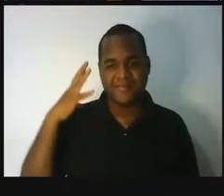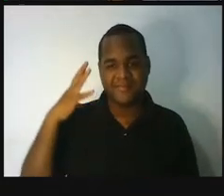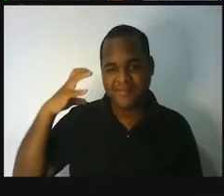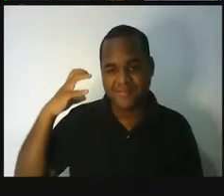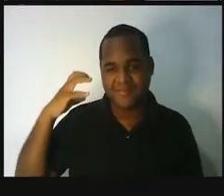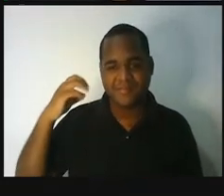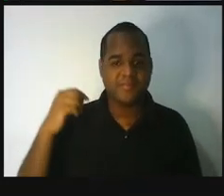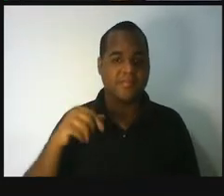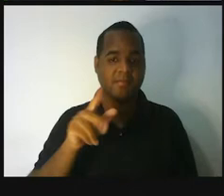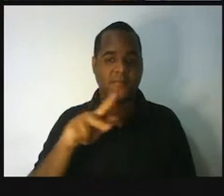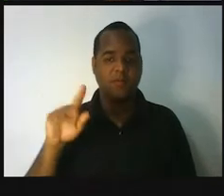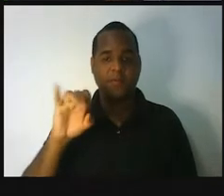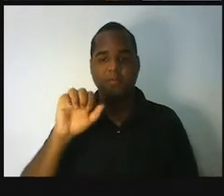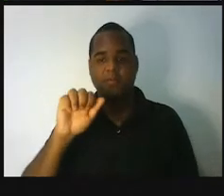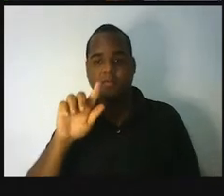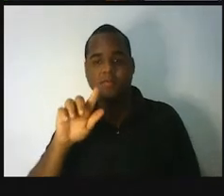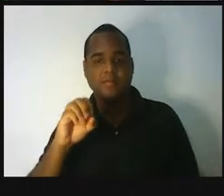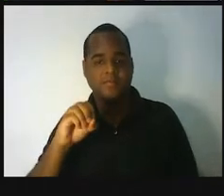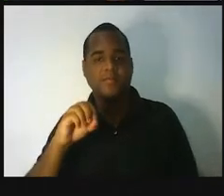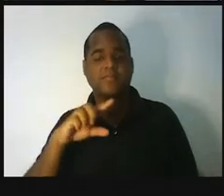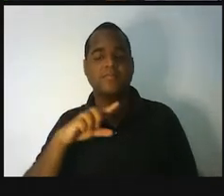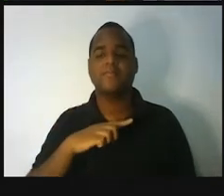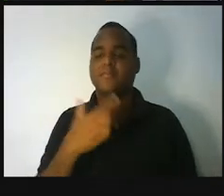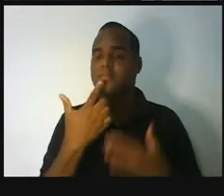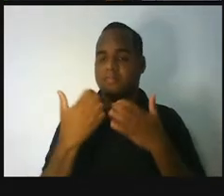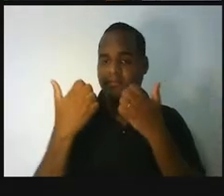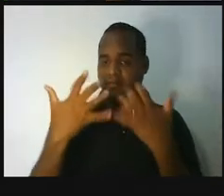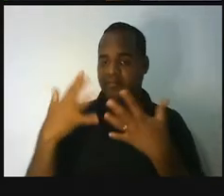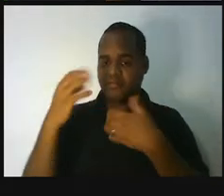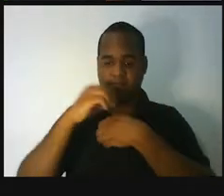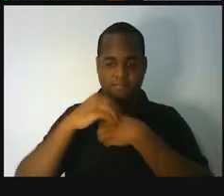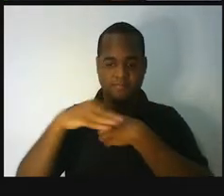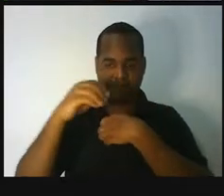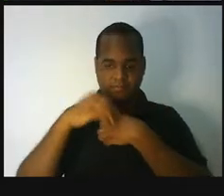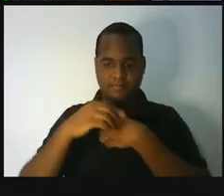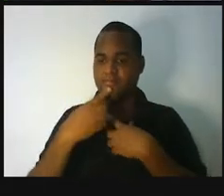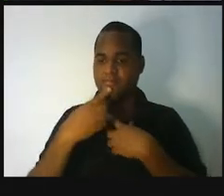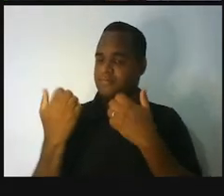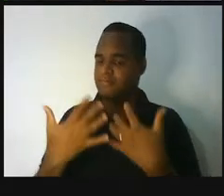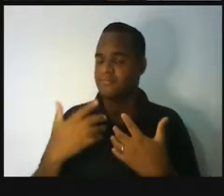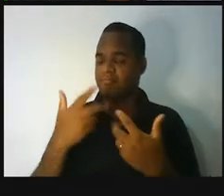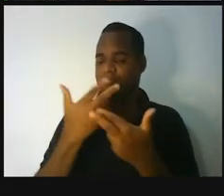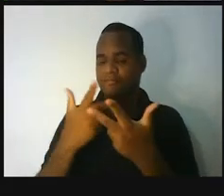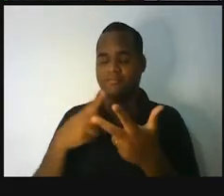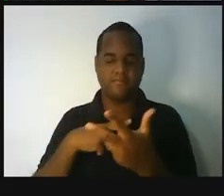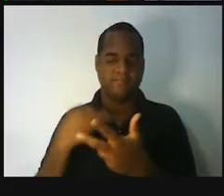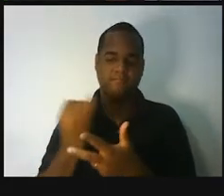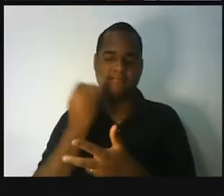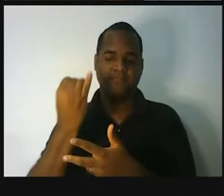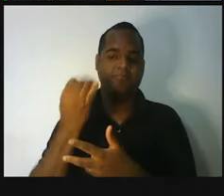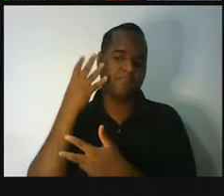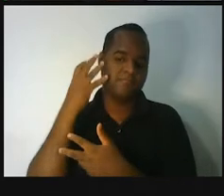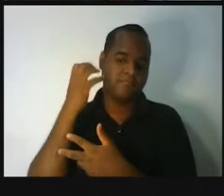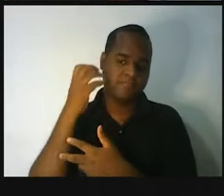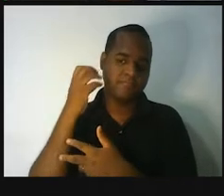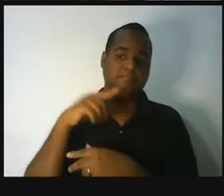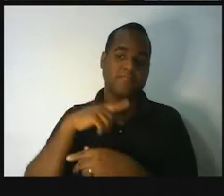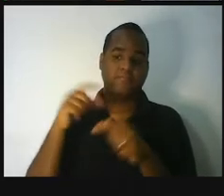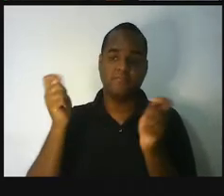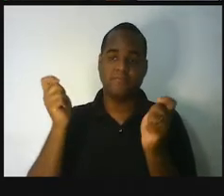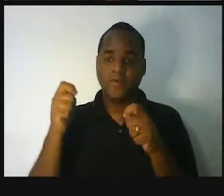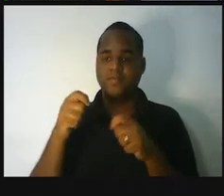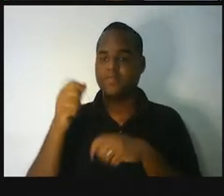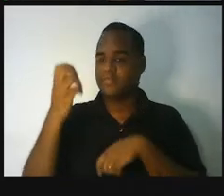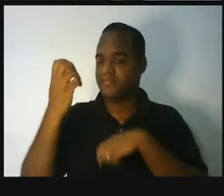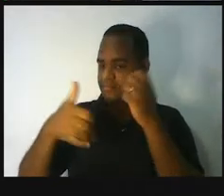podcast do professor Iago Ramos, eu trago aí um conteúdo em formato de áudio pra você, isso é um podcast,